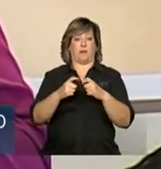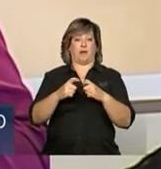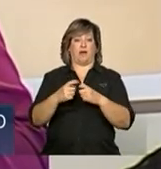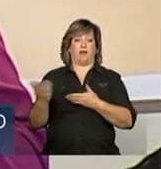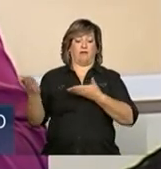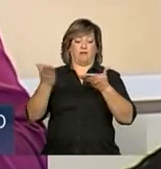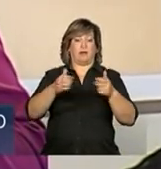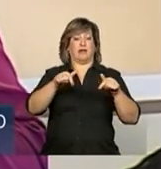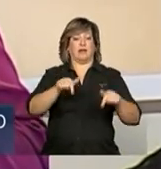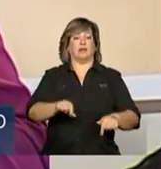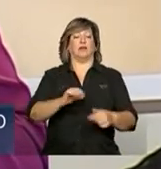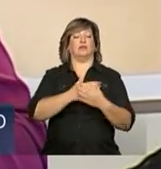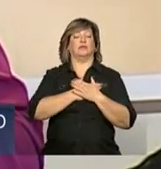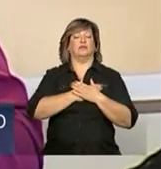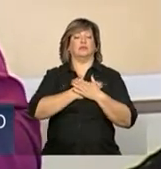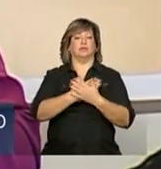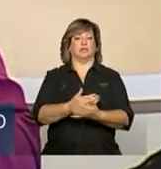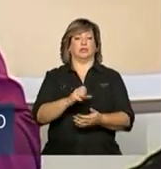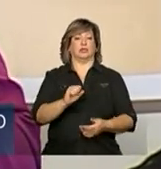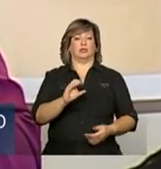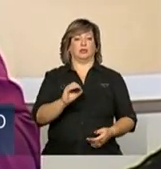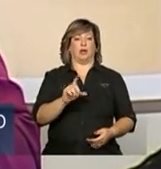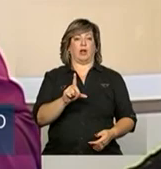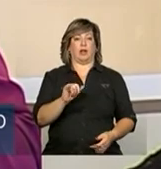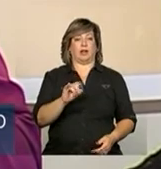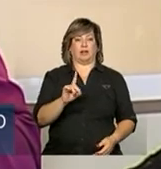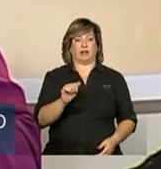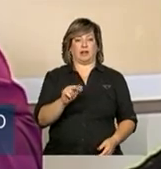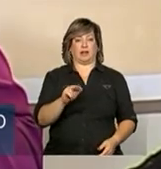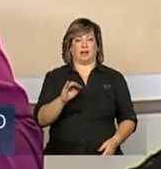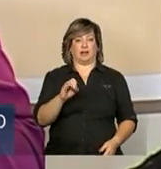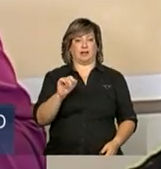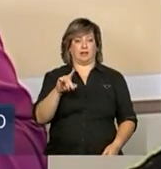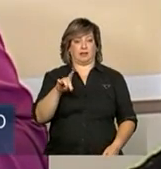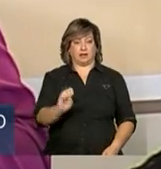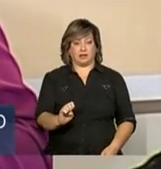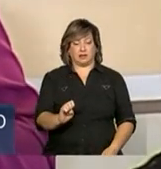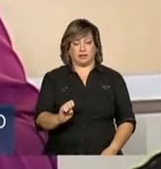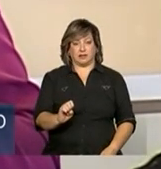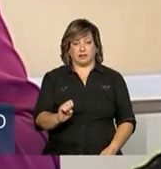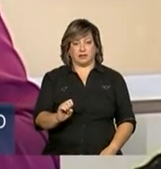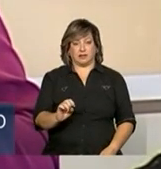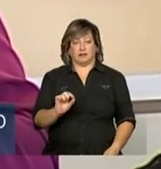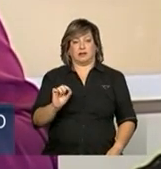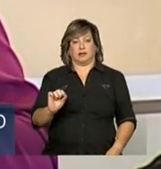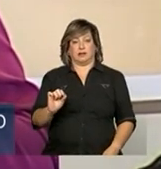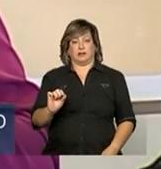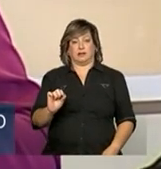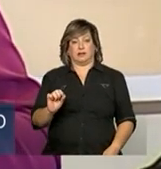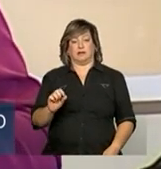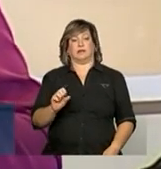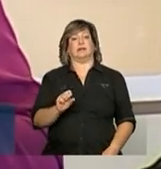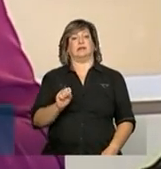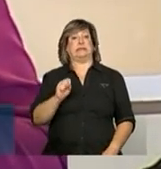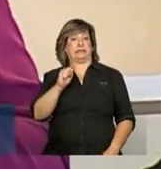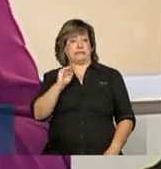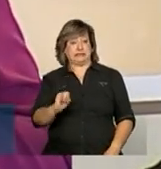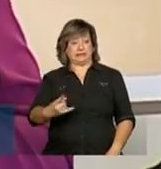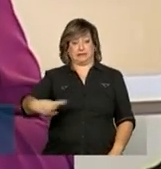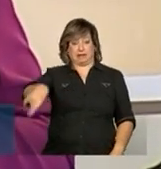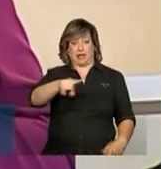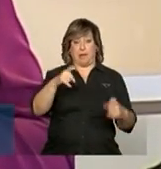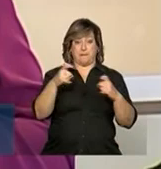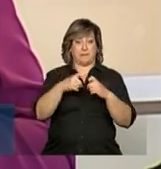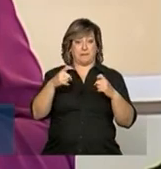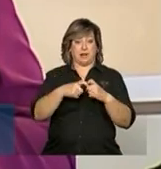solidariedade. Se nossos médicos não tiveram esse espírito de solidariedade, não puderam estar